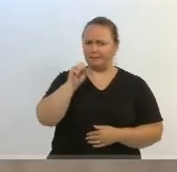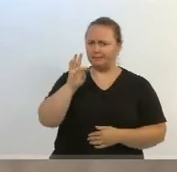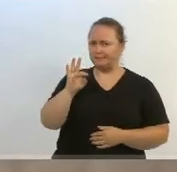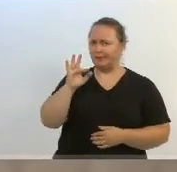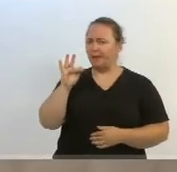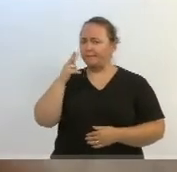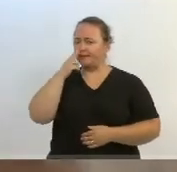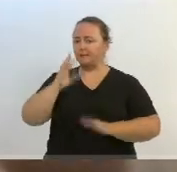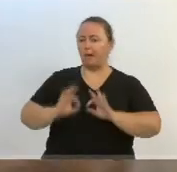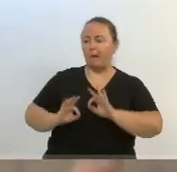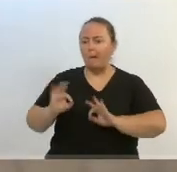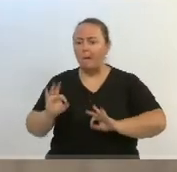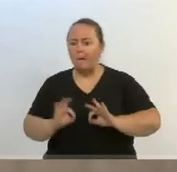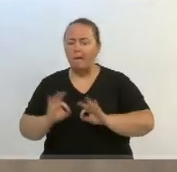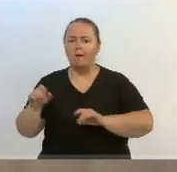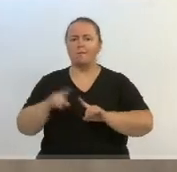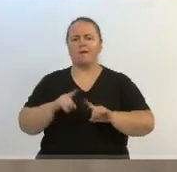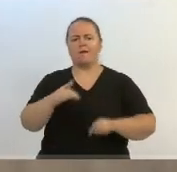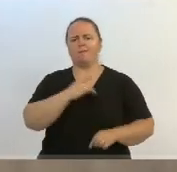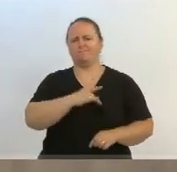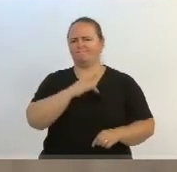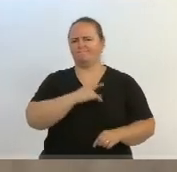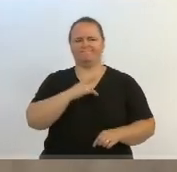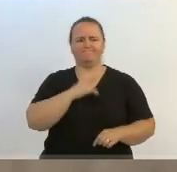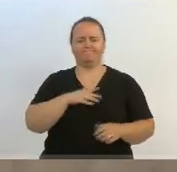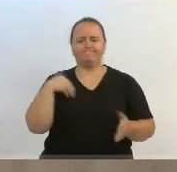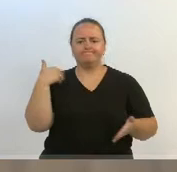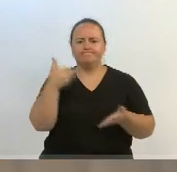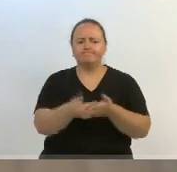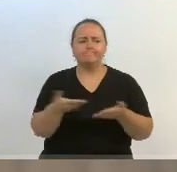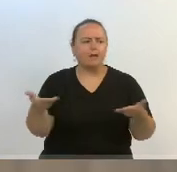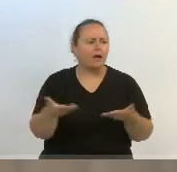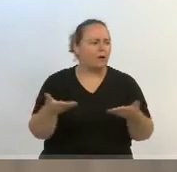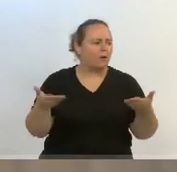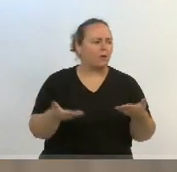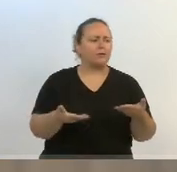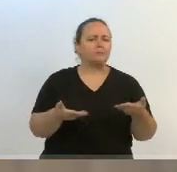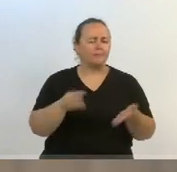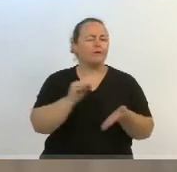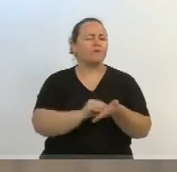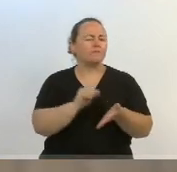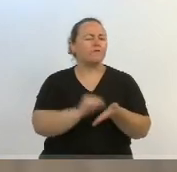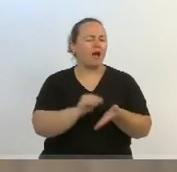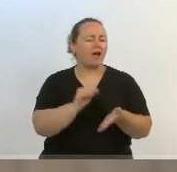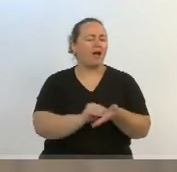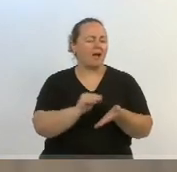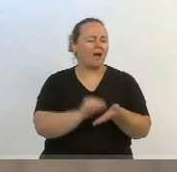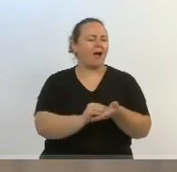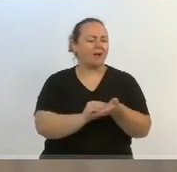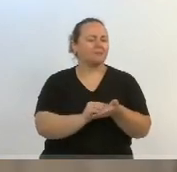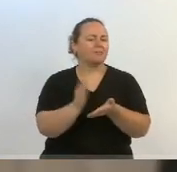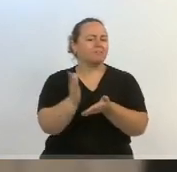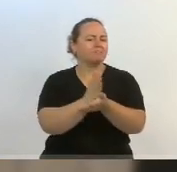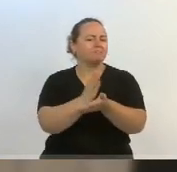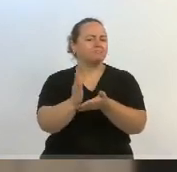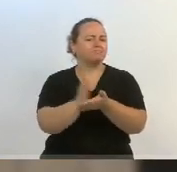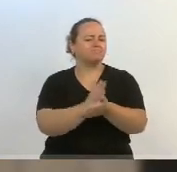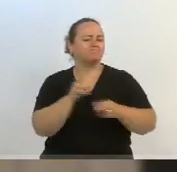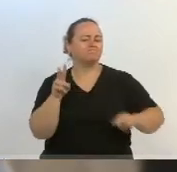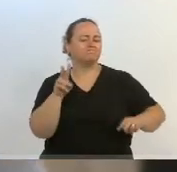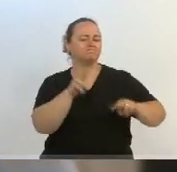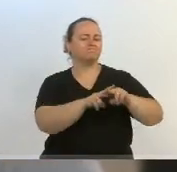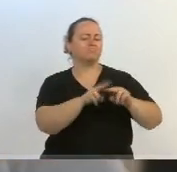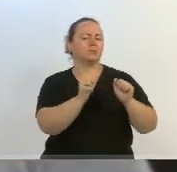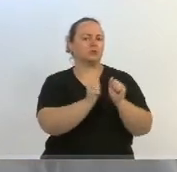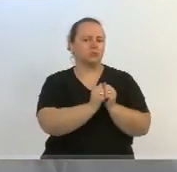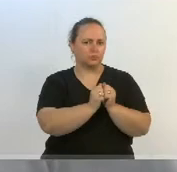mas é uma pena que até o momento a gente não consegue ver outras personalidades lá fazendo companhia para ele,